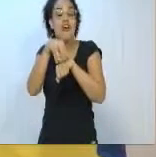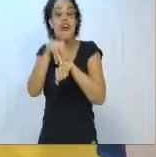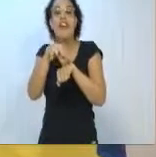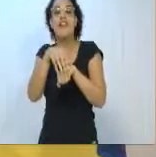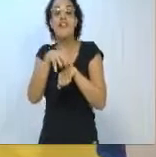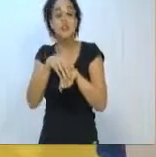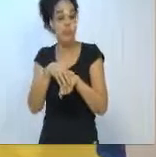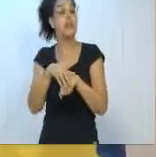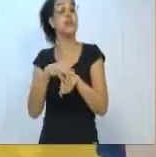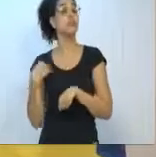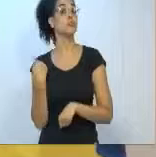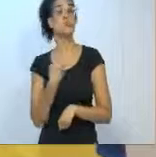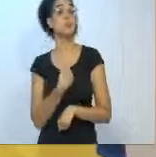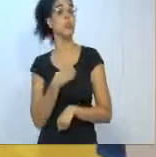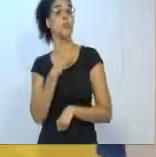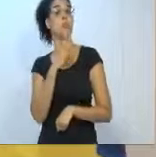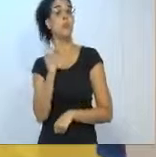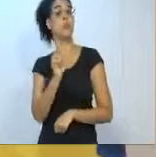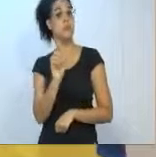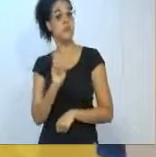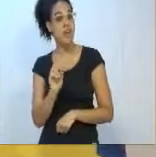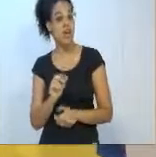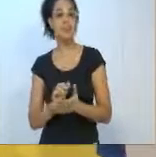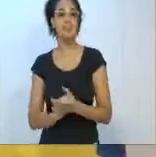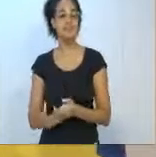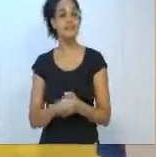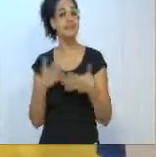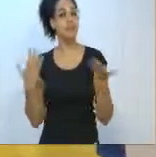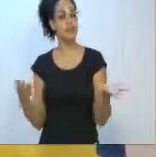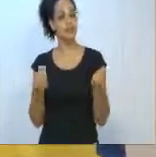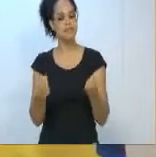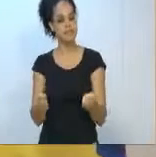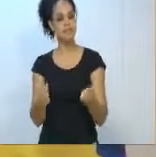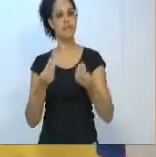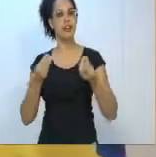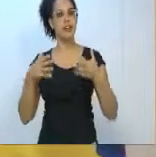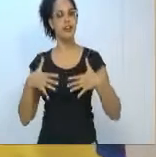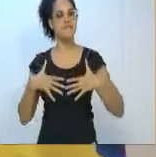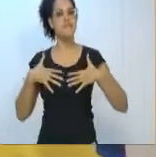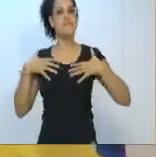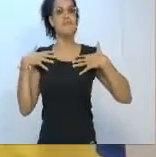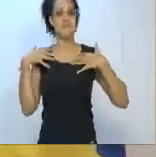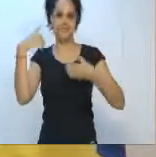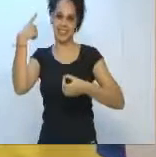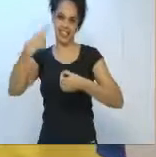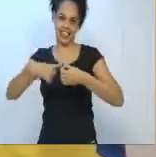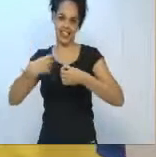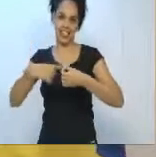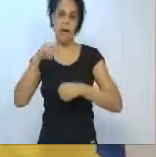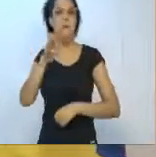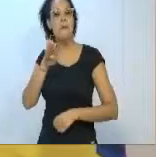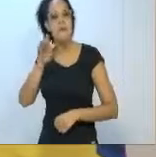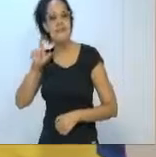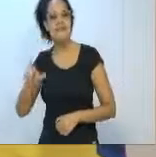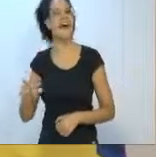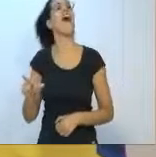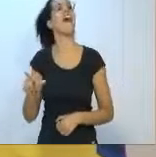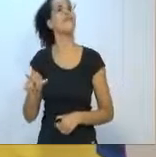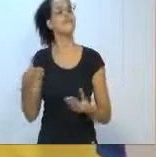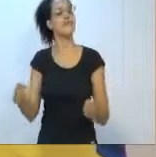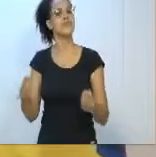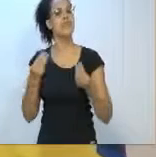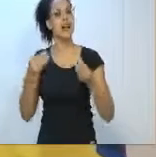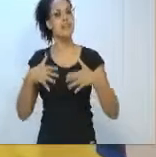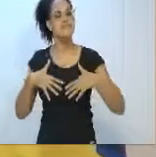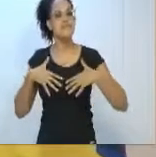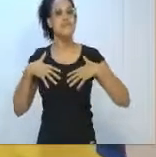não sabendo. Isso dá orgulho para a cidade de Blumenau, vereadorito. Isso dá orgulho de nós